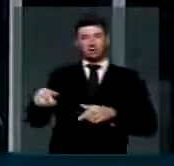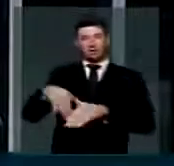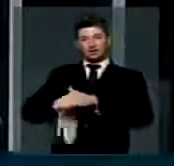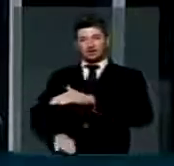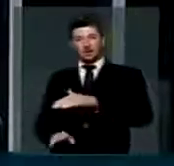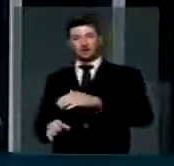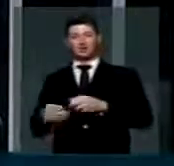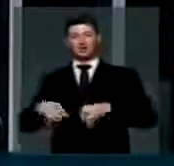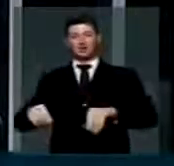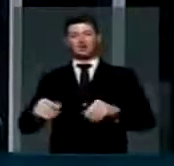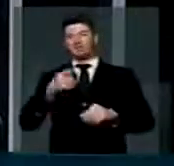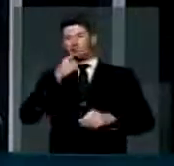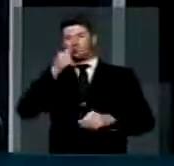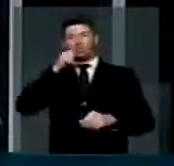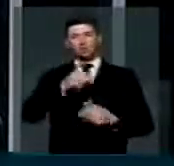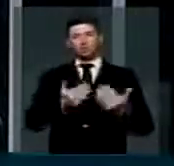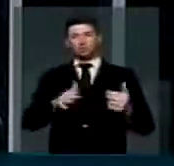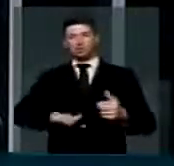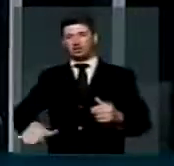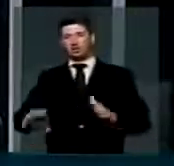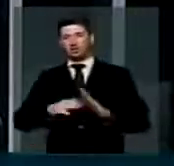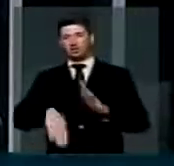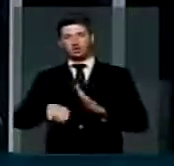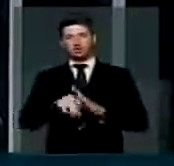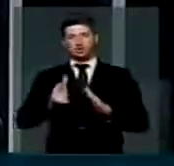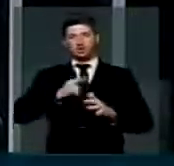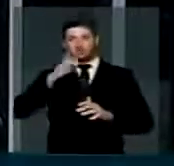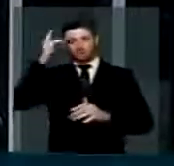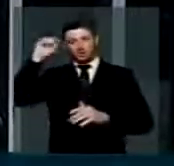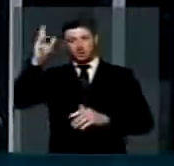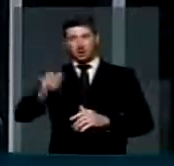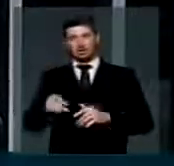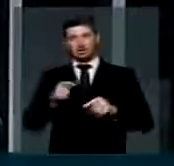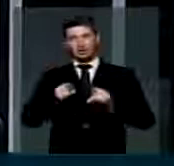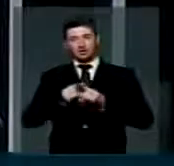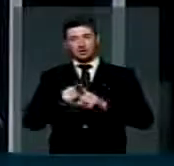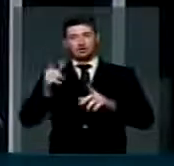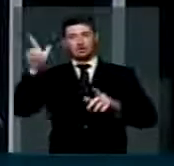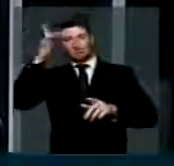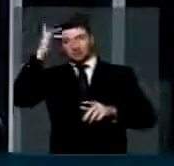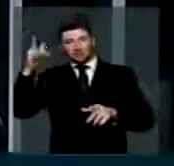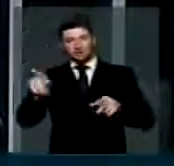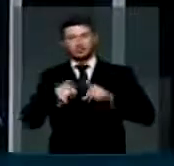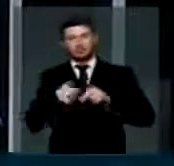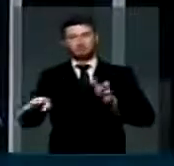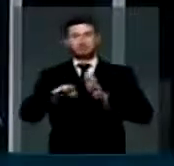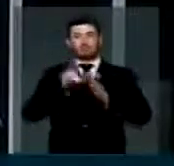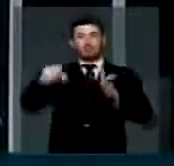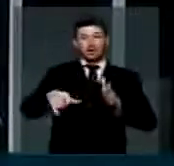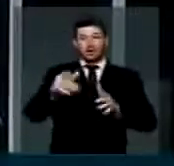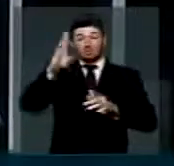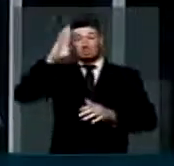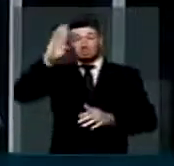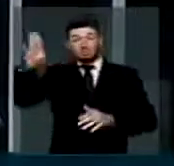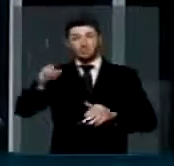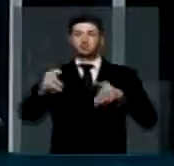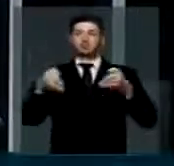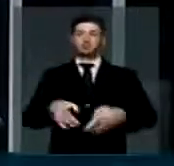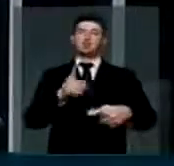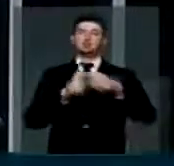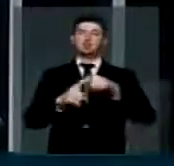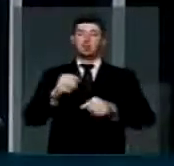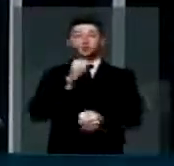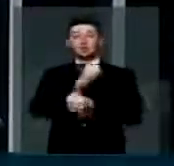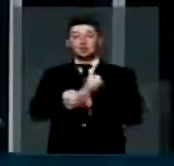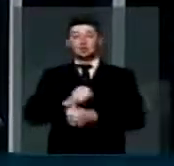de homens, de mulheres, de crianças africanos recém-chegados, considerado o maior cemitério de